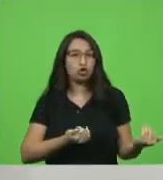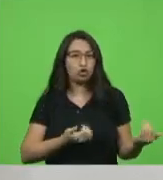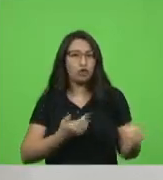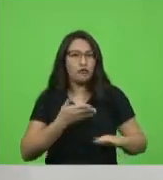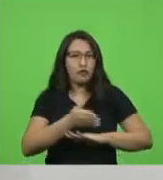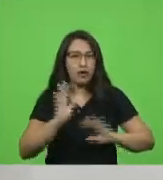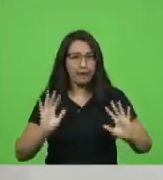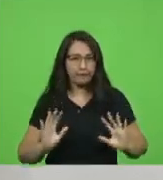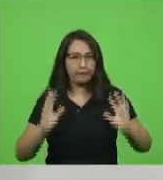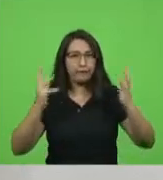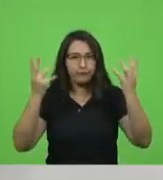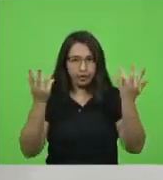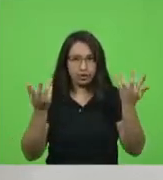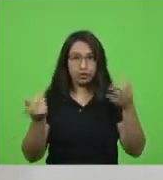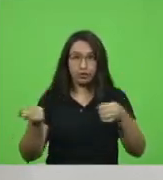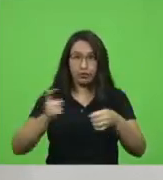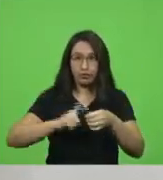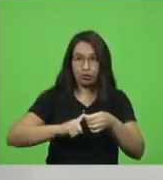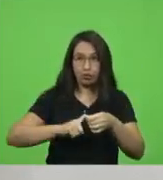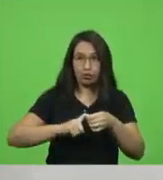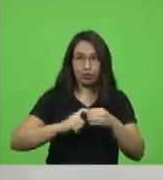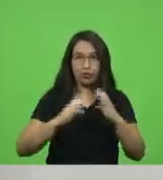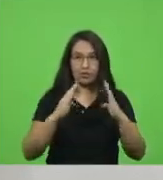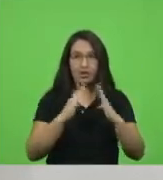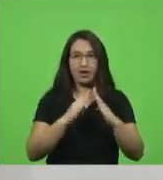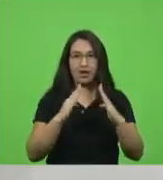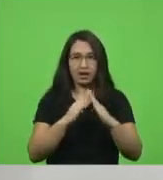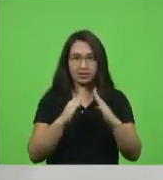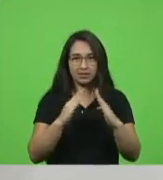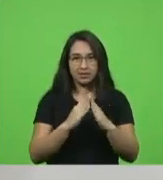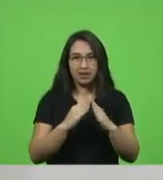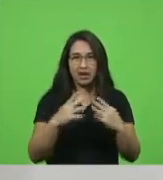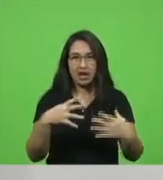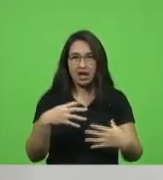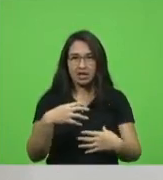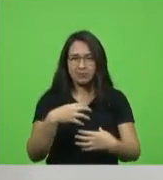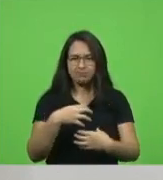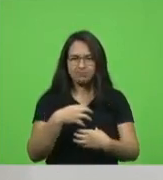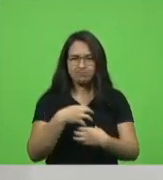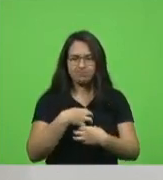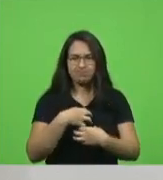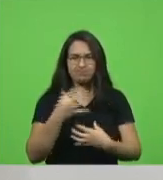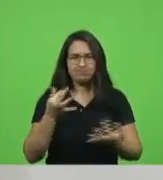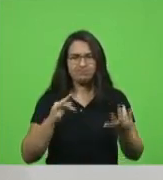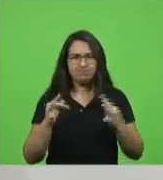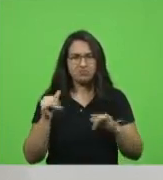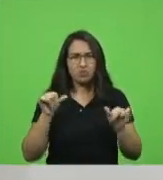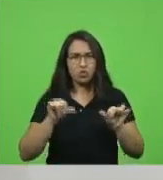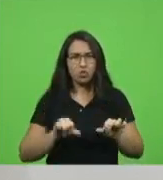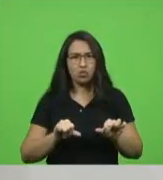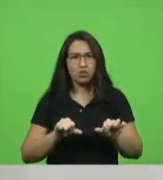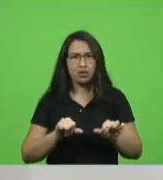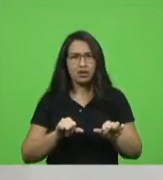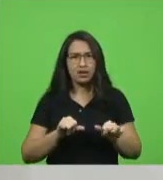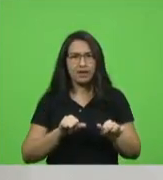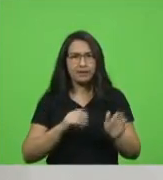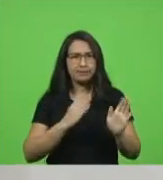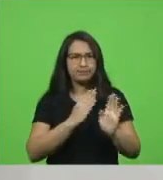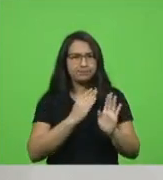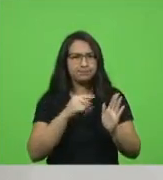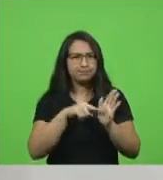voltou para casa não se sentiu bem fez o exame positivo o que ele fez